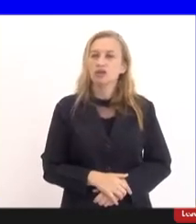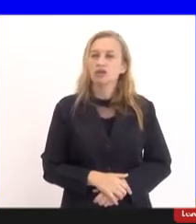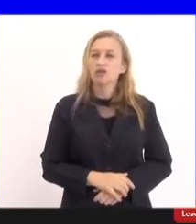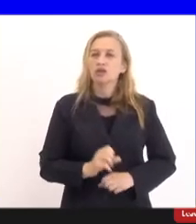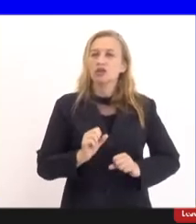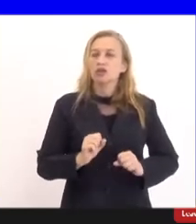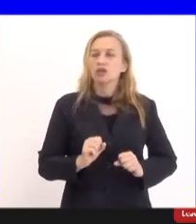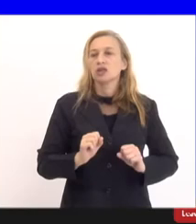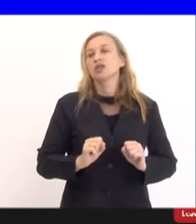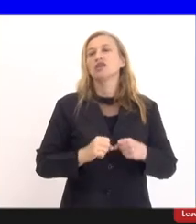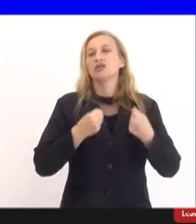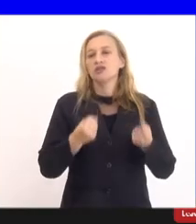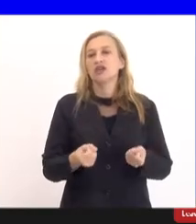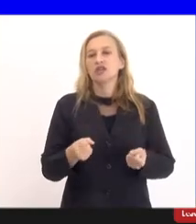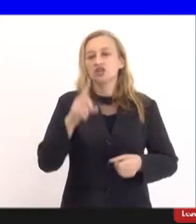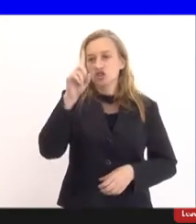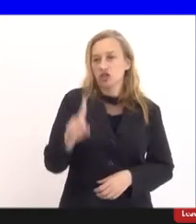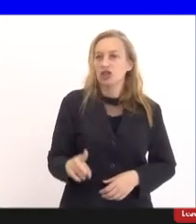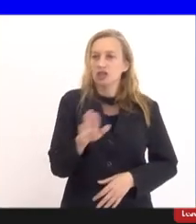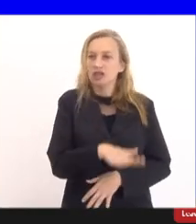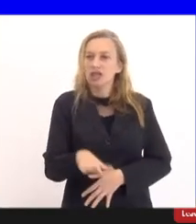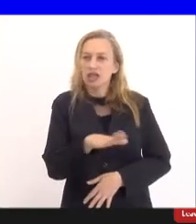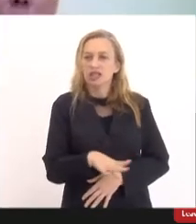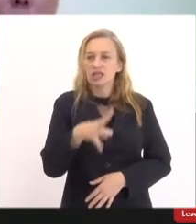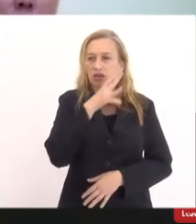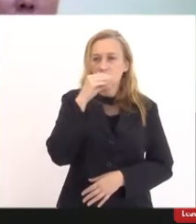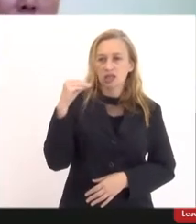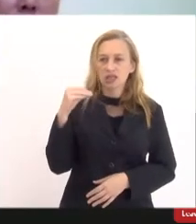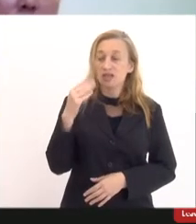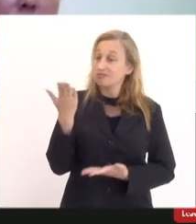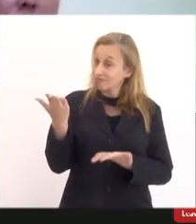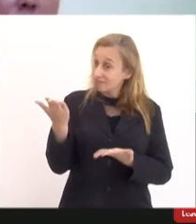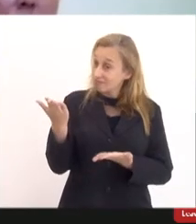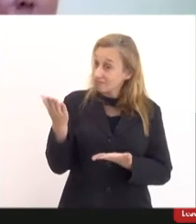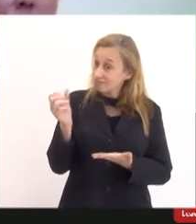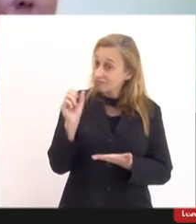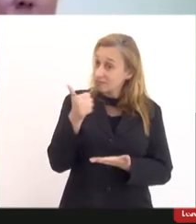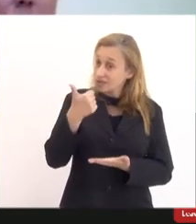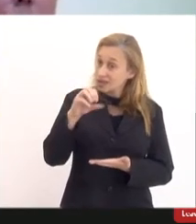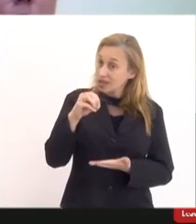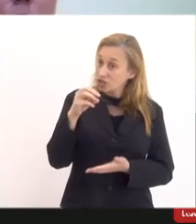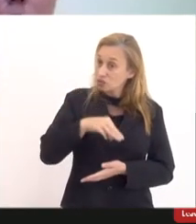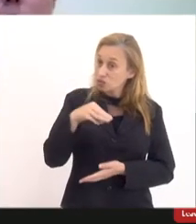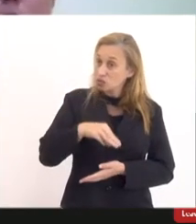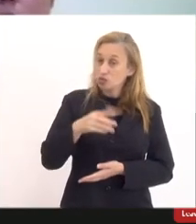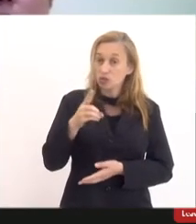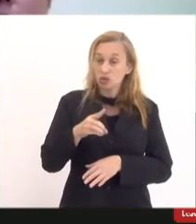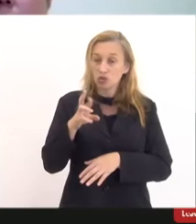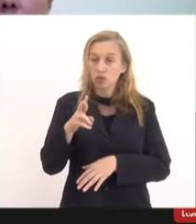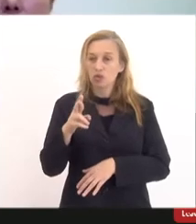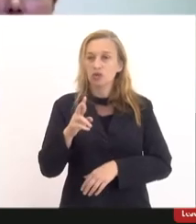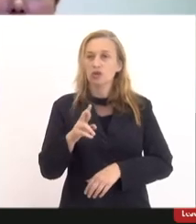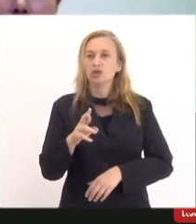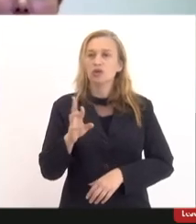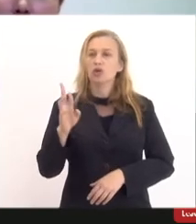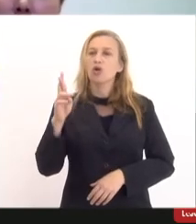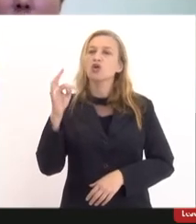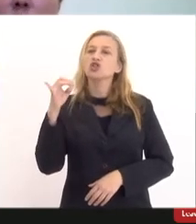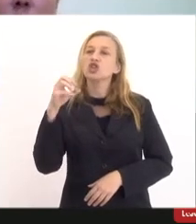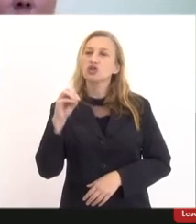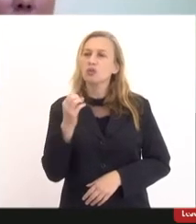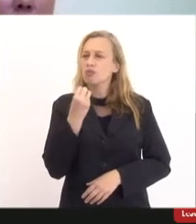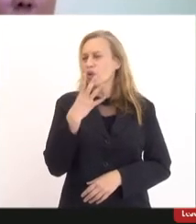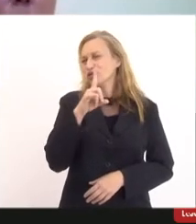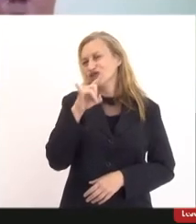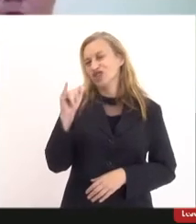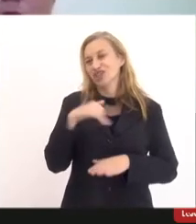Direitos da Criança e do Adolescente. Por favor, o senhor dispõe de dez minutos, doutor Rodrigo. Bom dia a todas